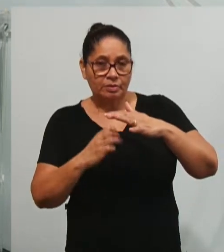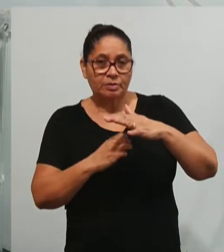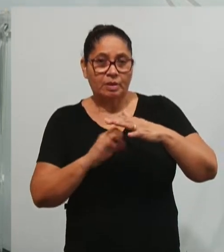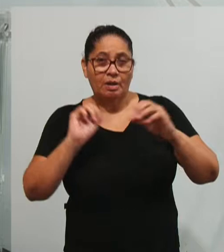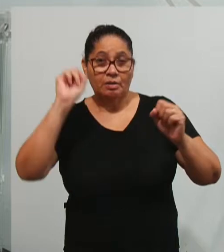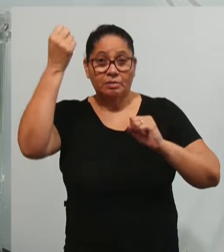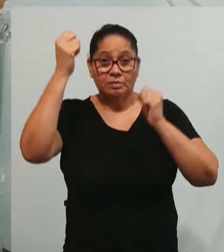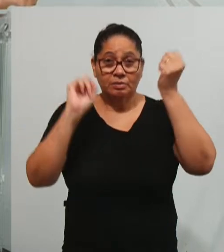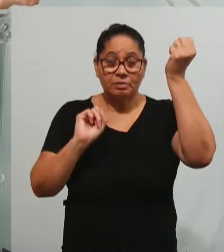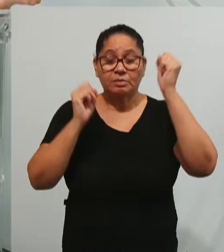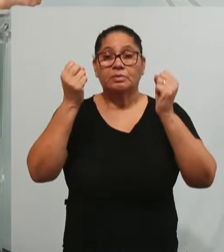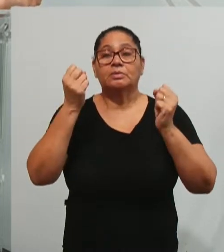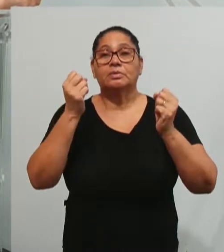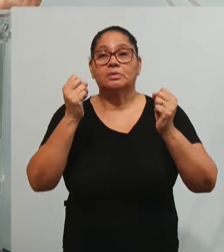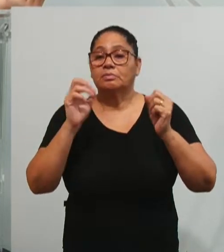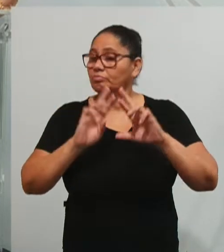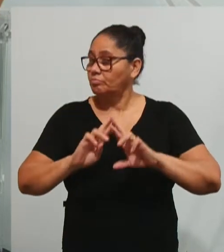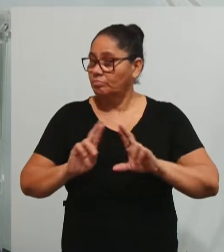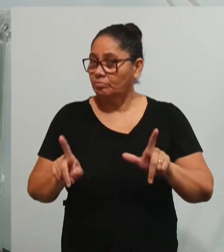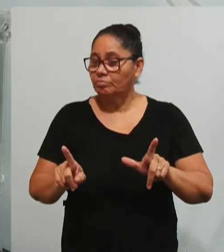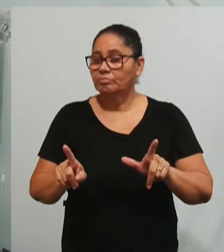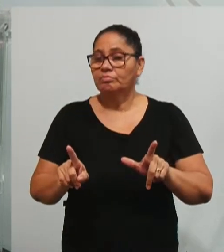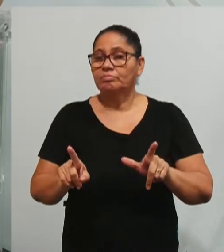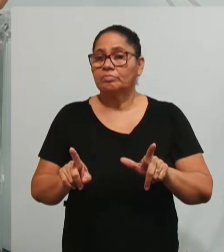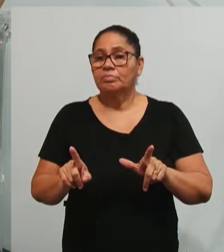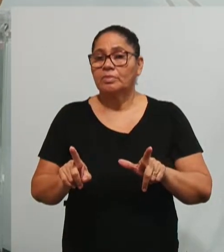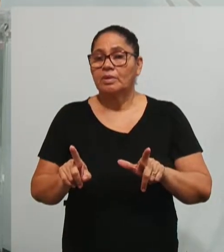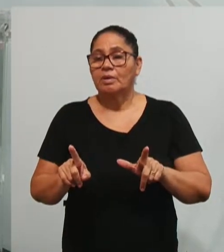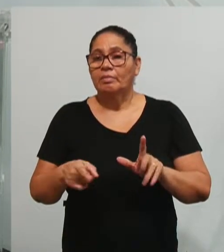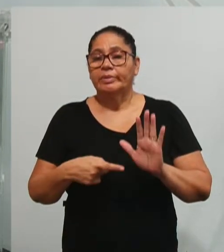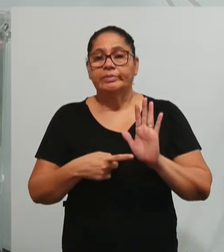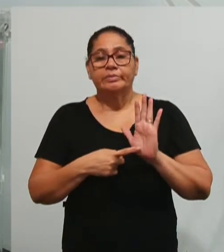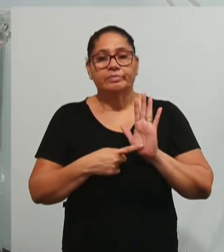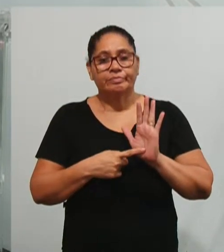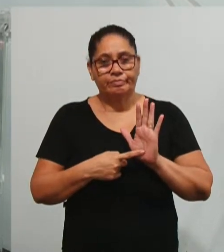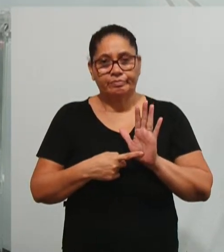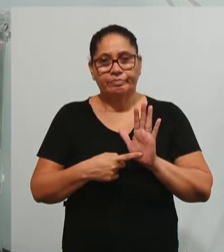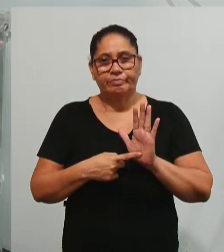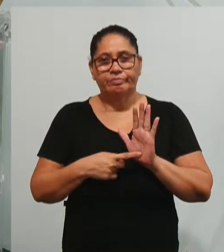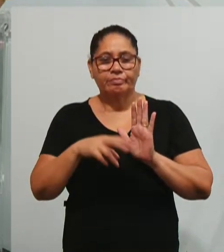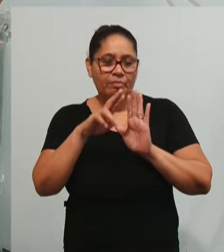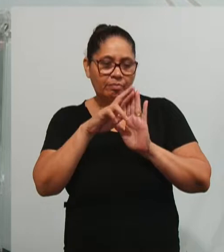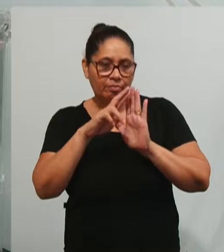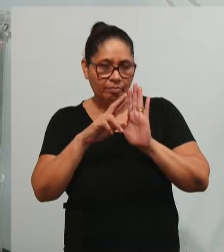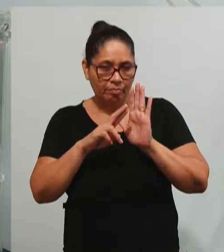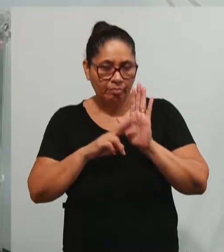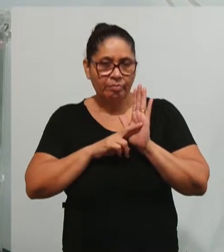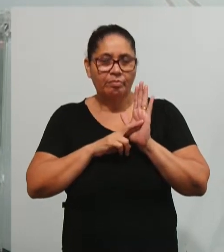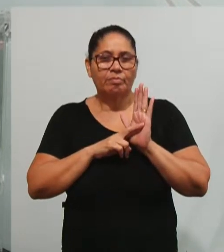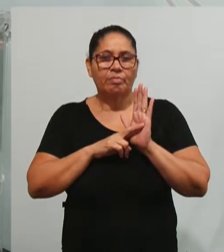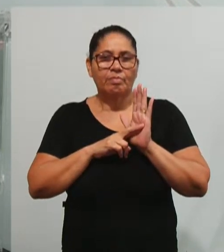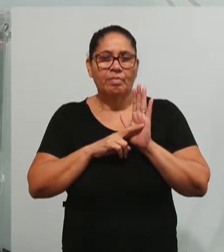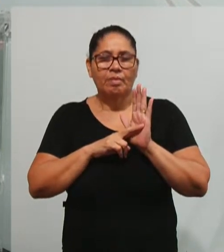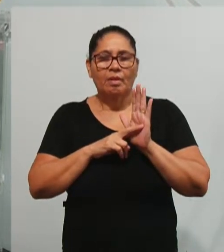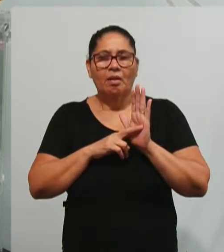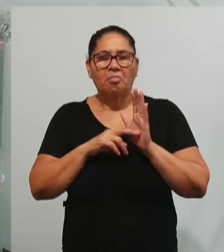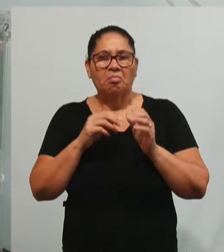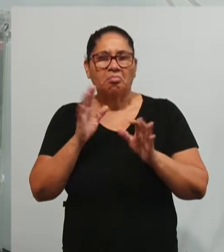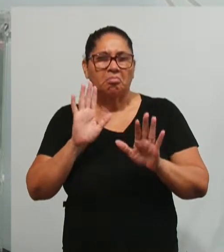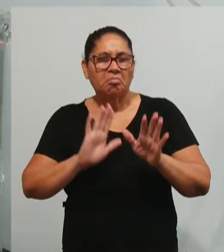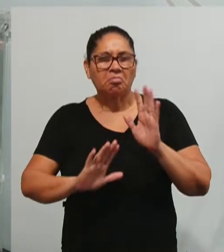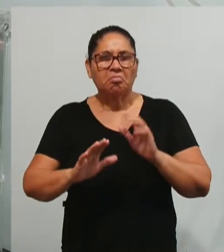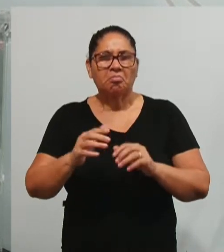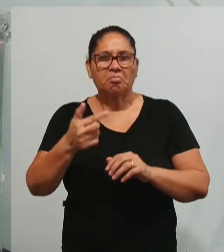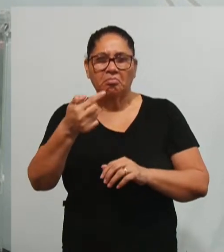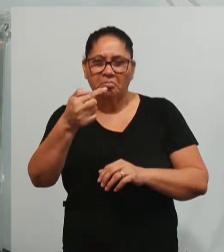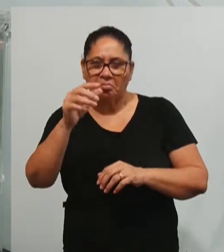fábrica, também não é diferente. E aí se traz esse termo, sobretudo a partir da década de 70, houve essa